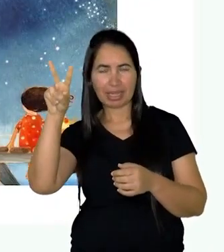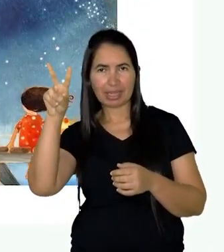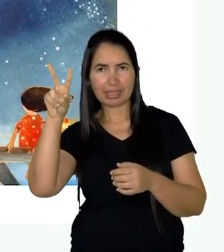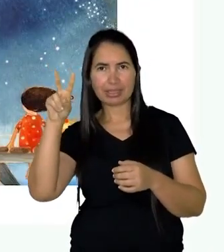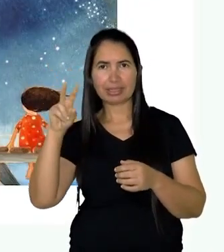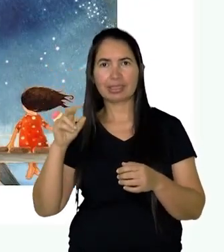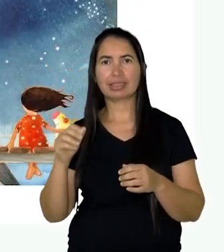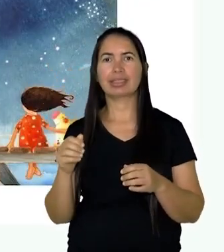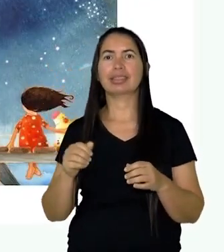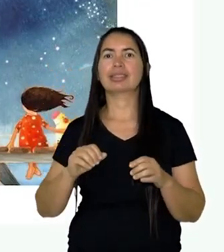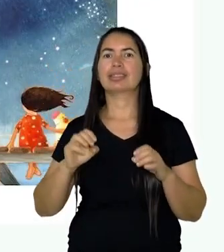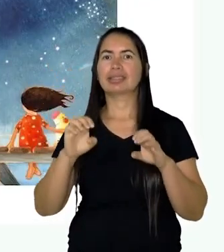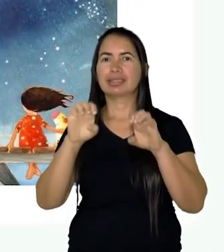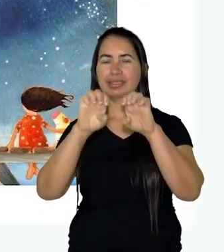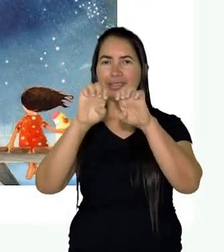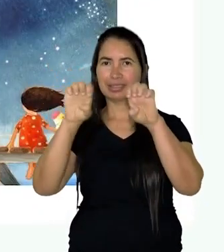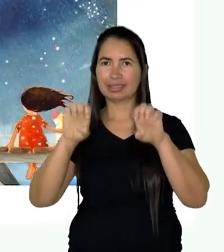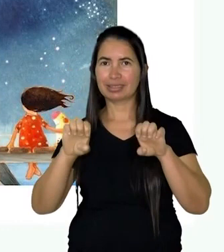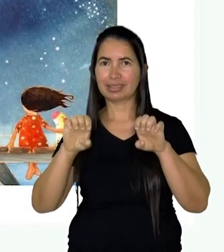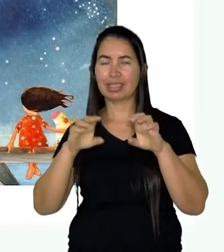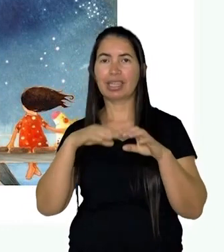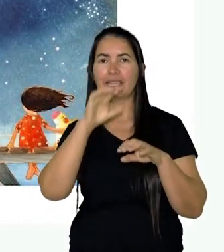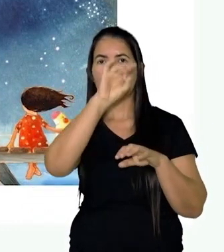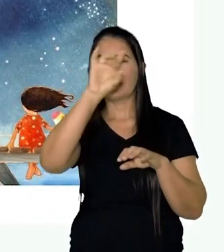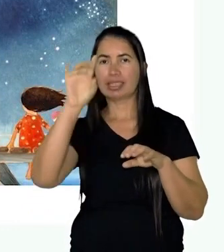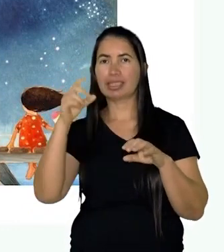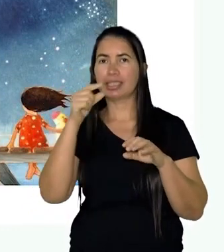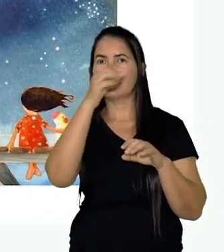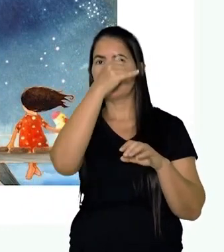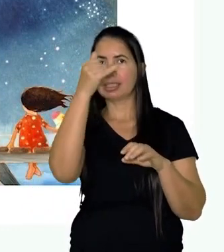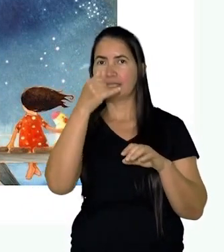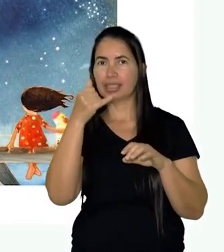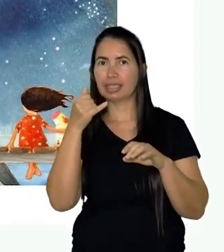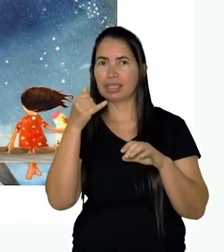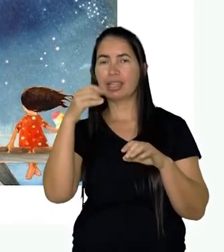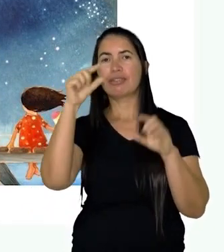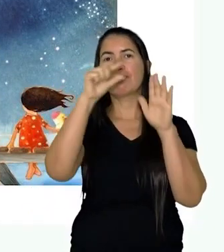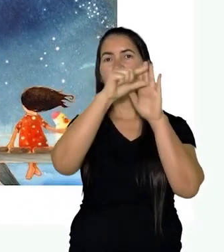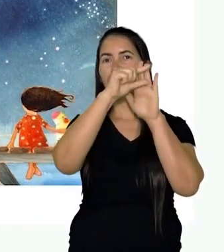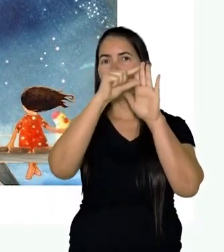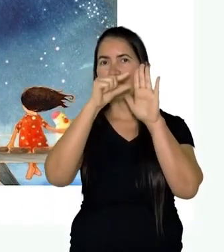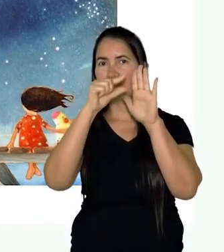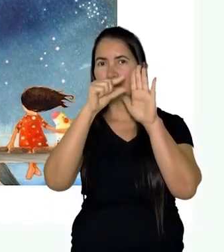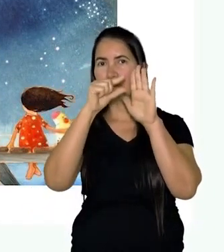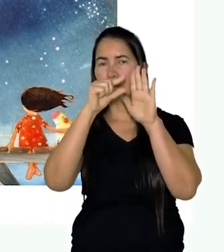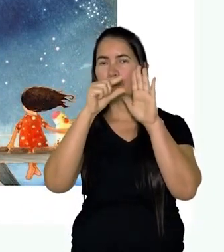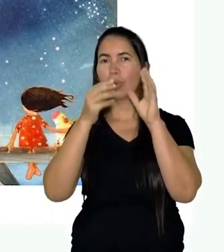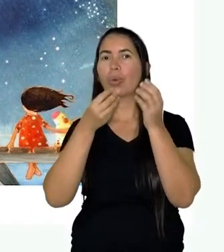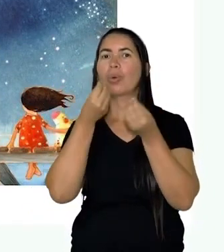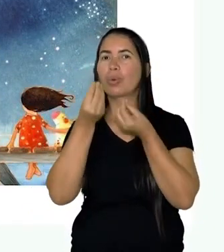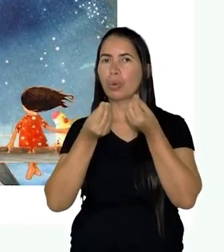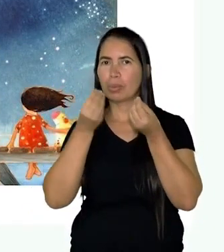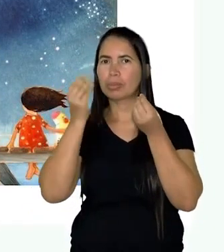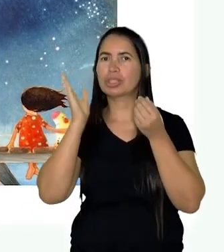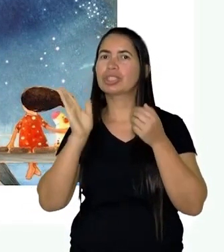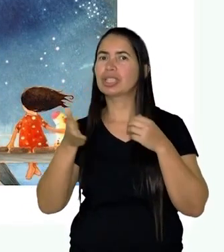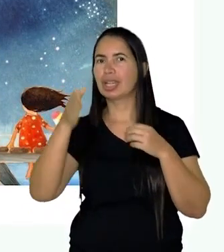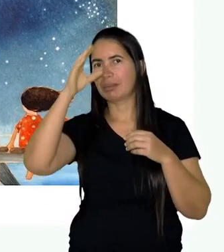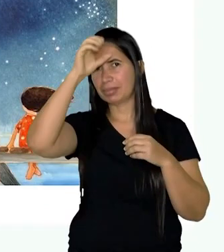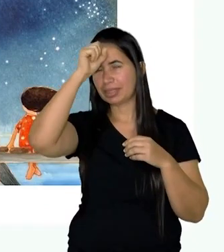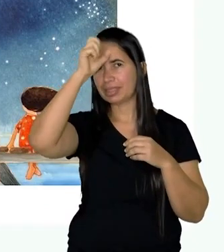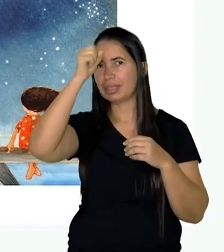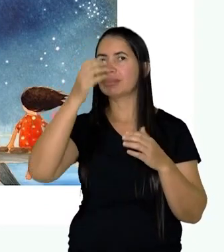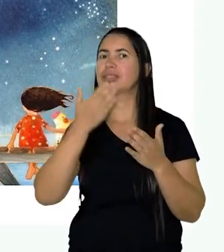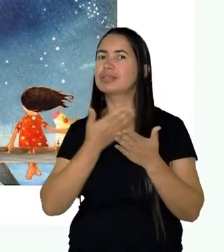as suas características? Cada linha do poema se chama verso, como nós já